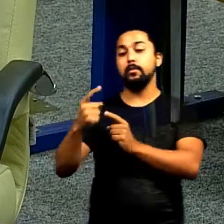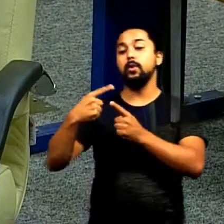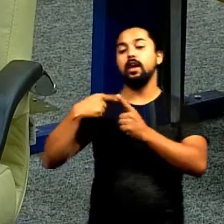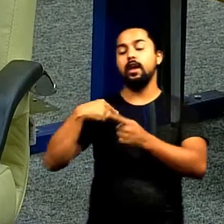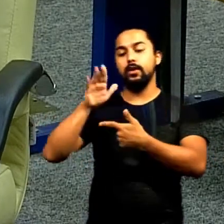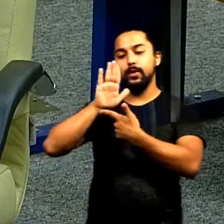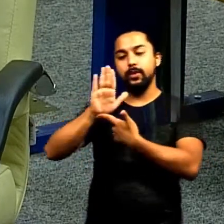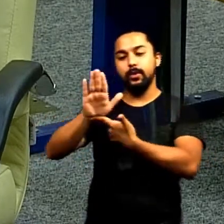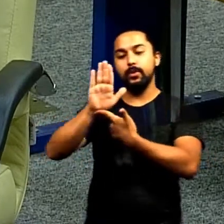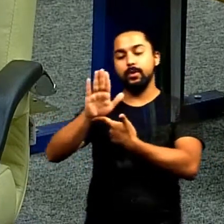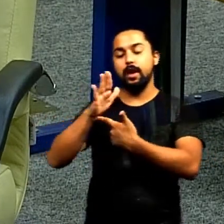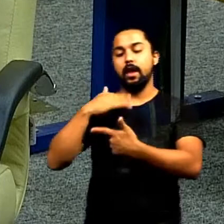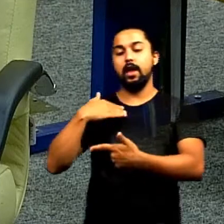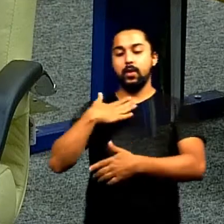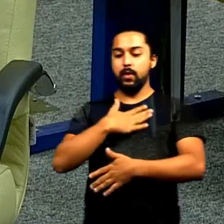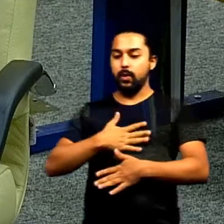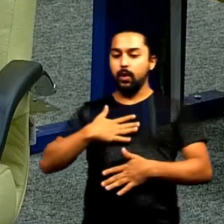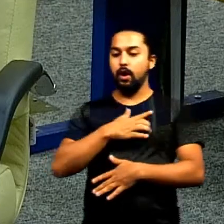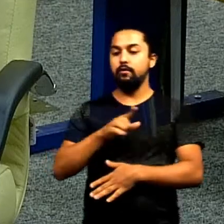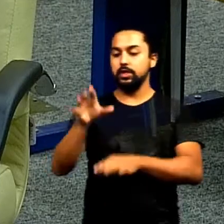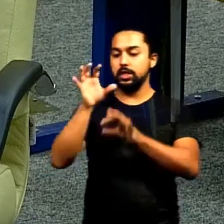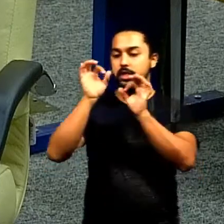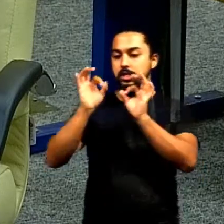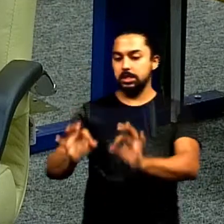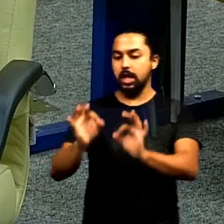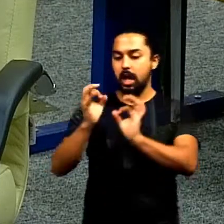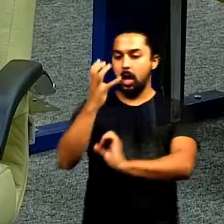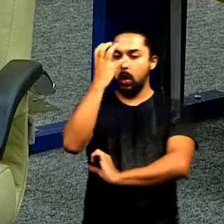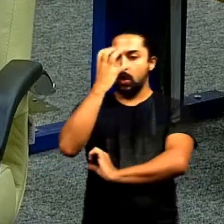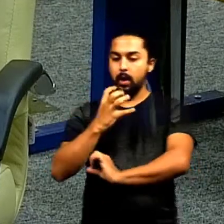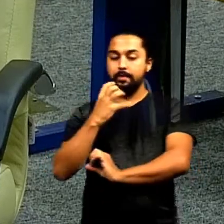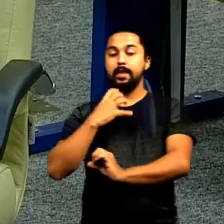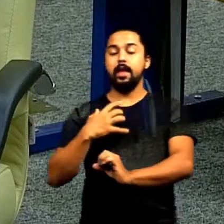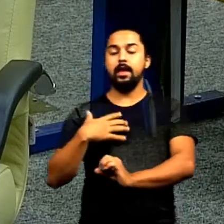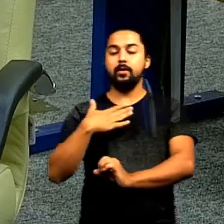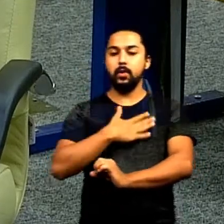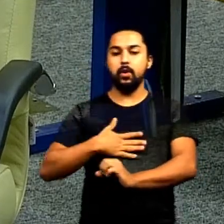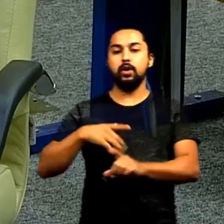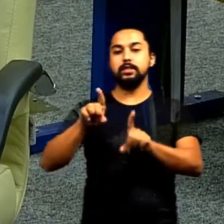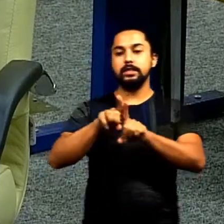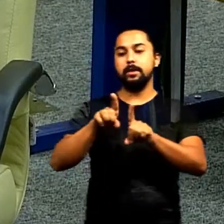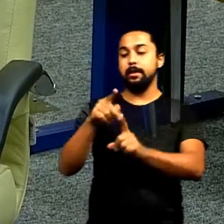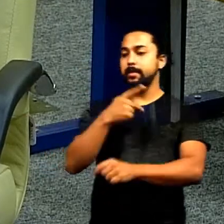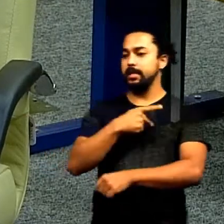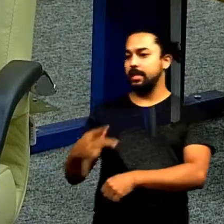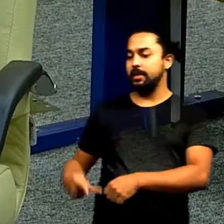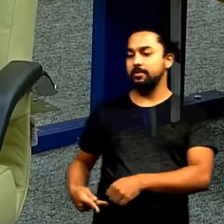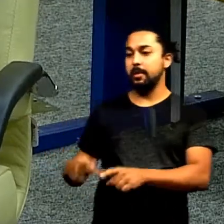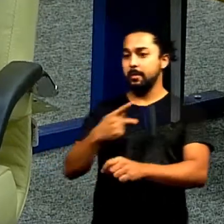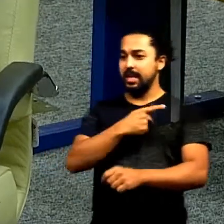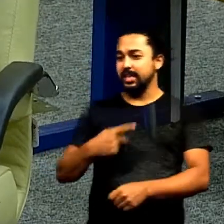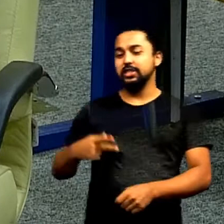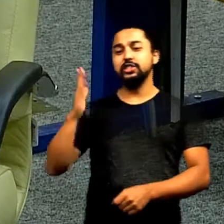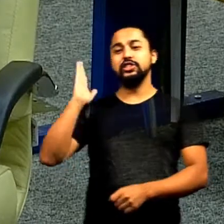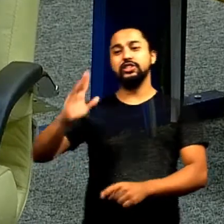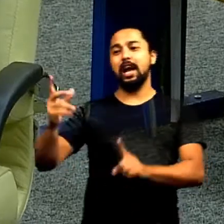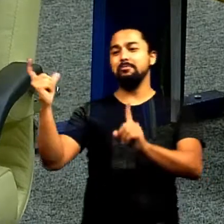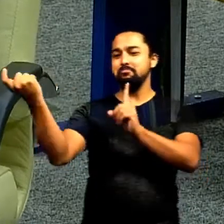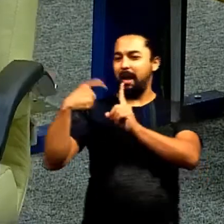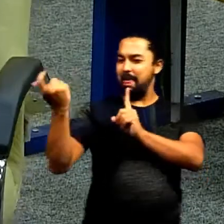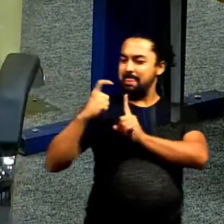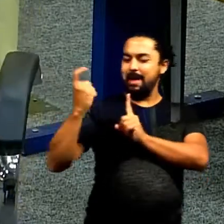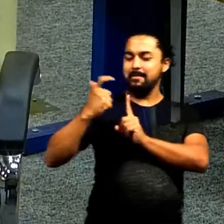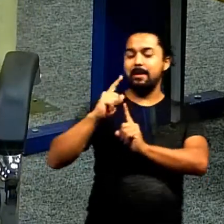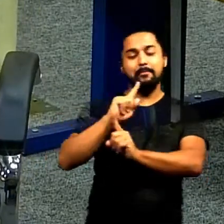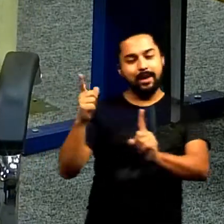gosto de você ser um homem sério ser um homem correto como eu gosto do presidente ele já me xingou o presidente tem importância não ele pode me xingar 50